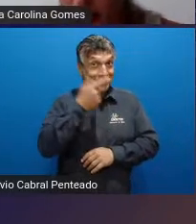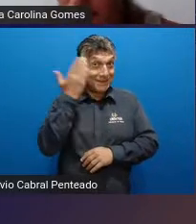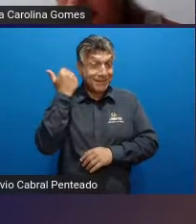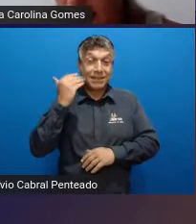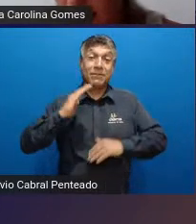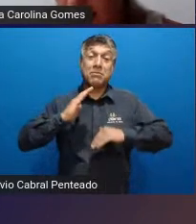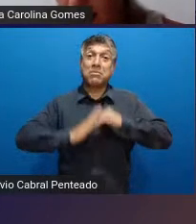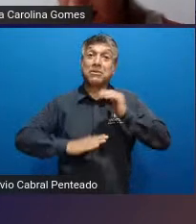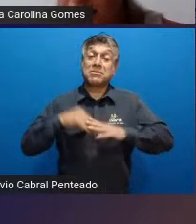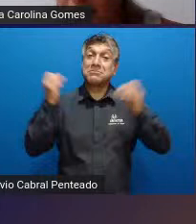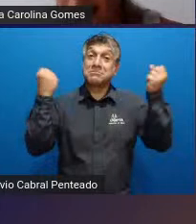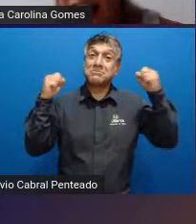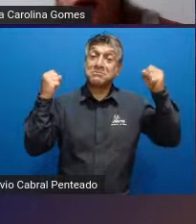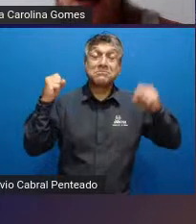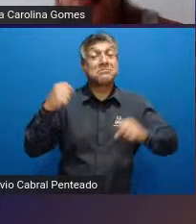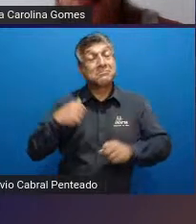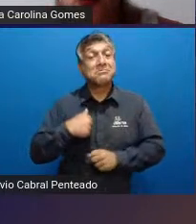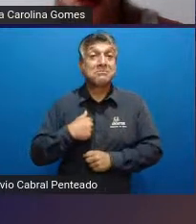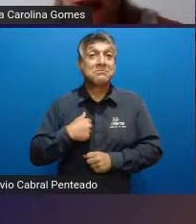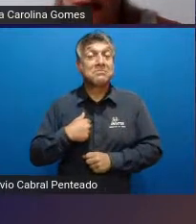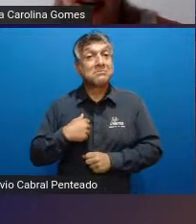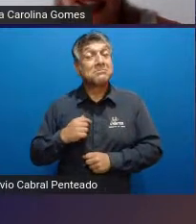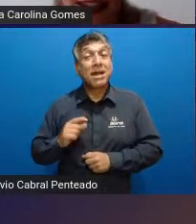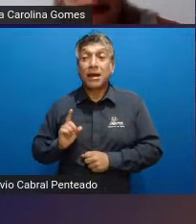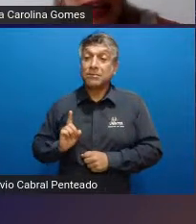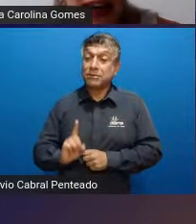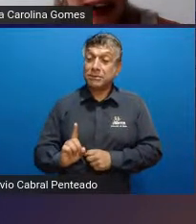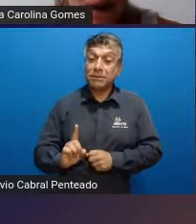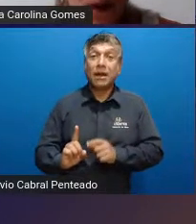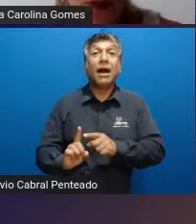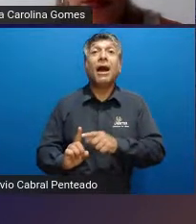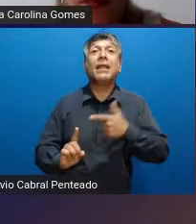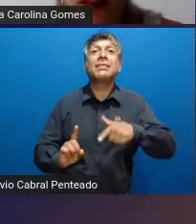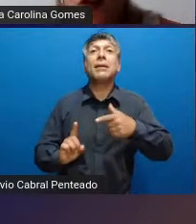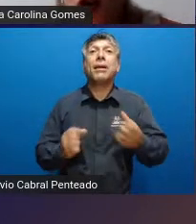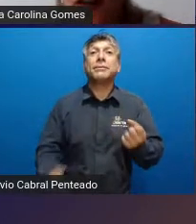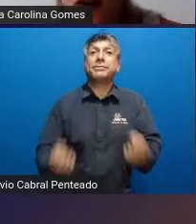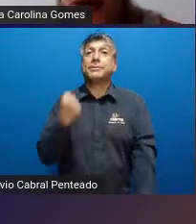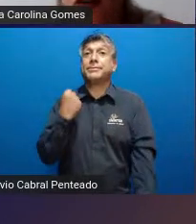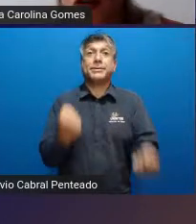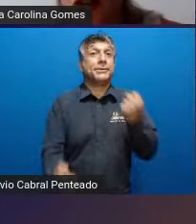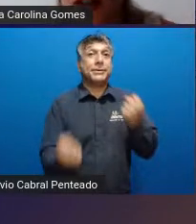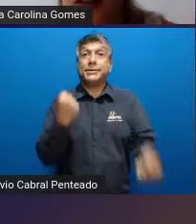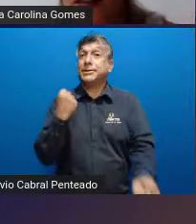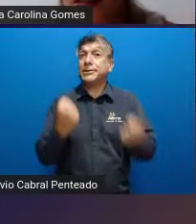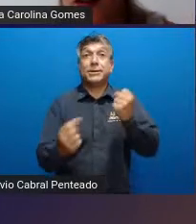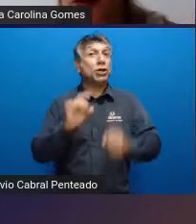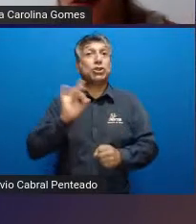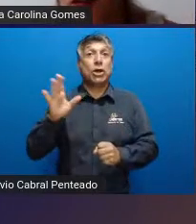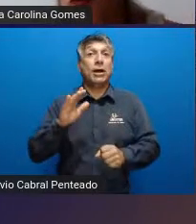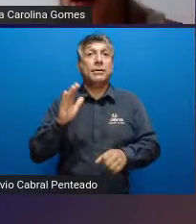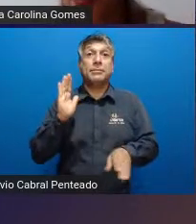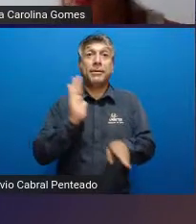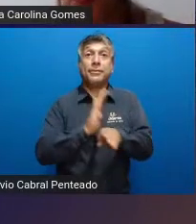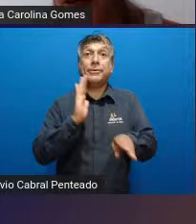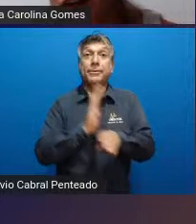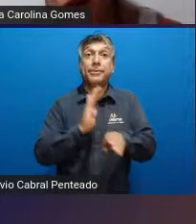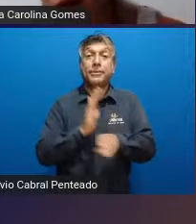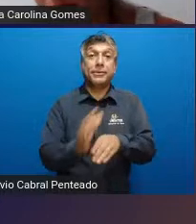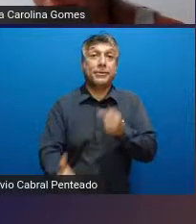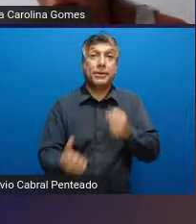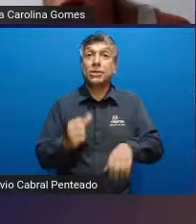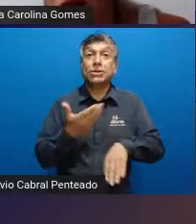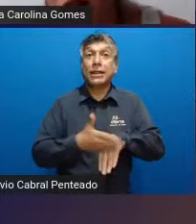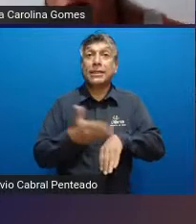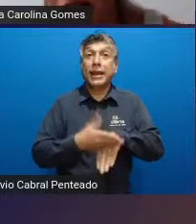profissional de educação física ele é conhecido por trabalhar na academia né só e somente então de passar um